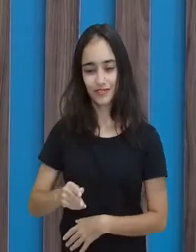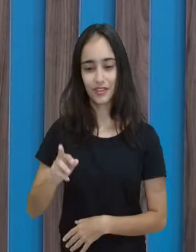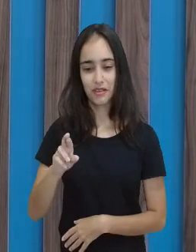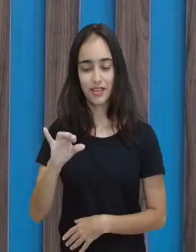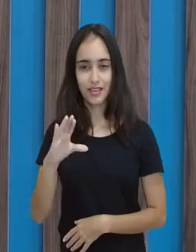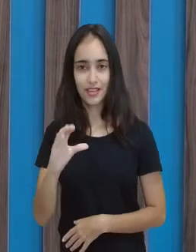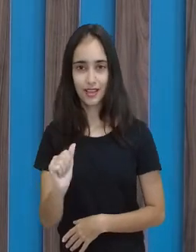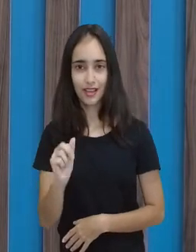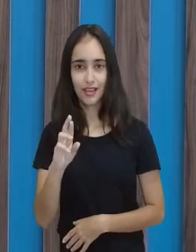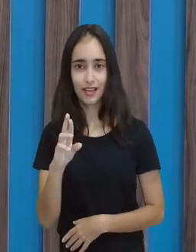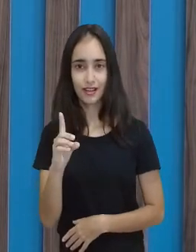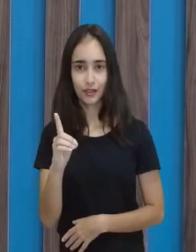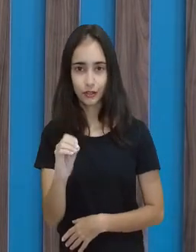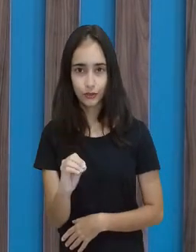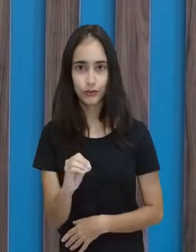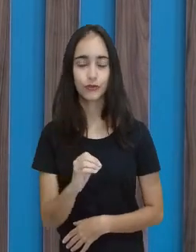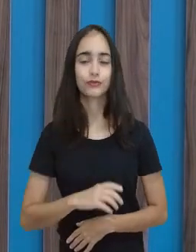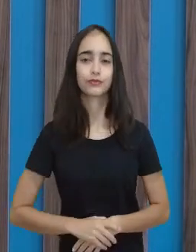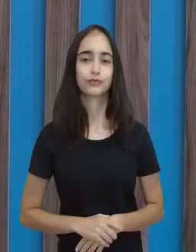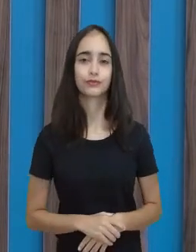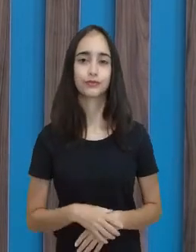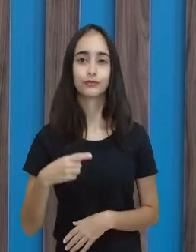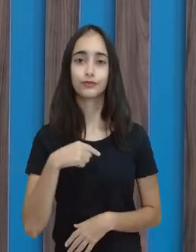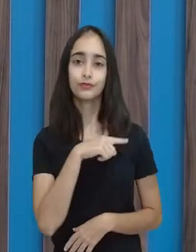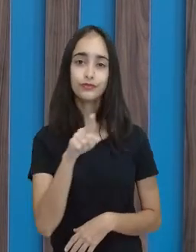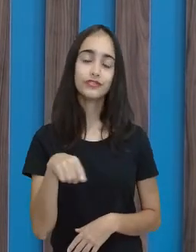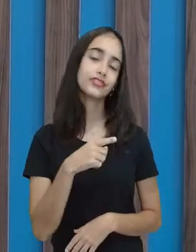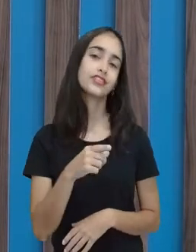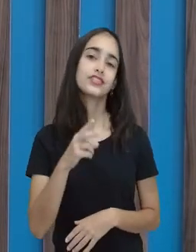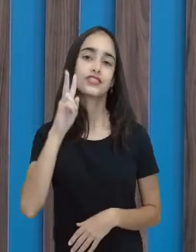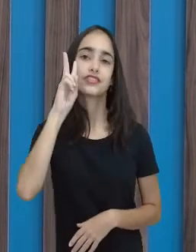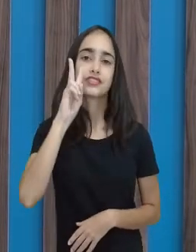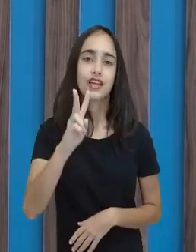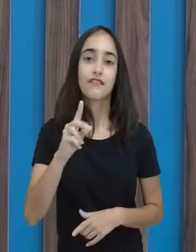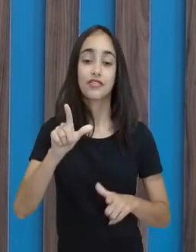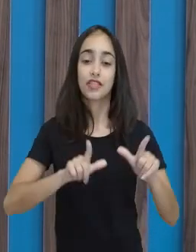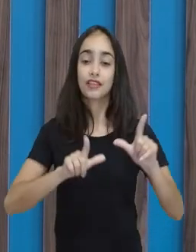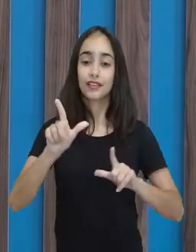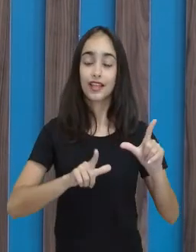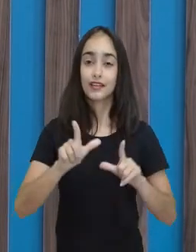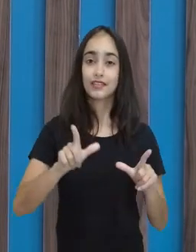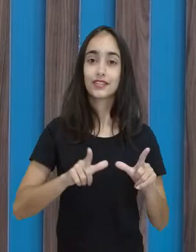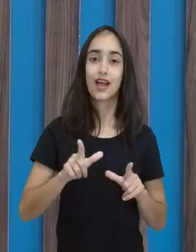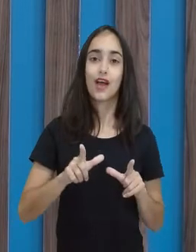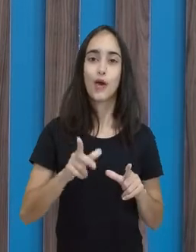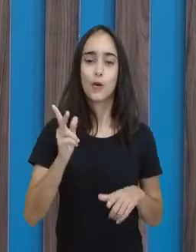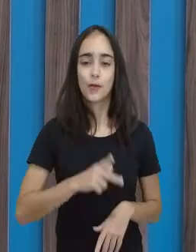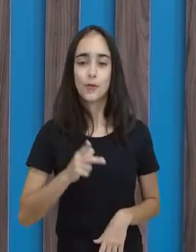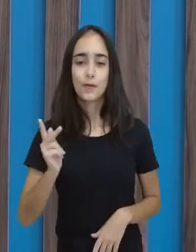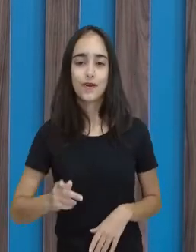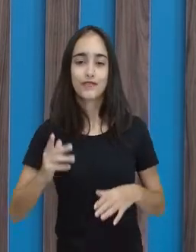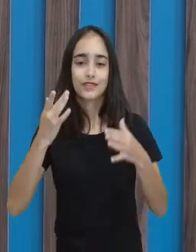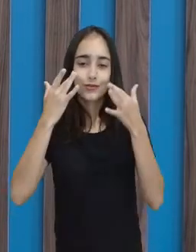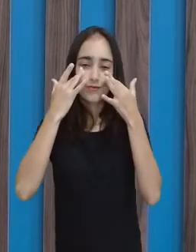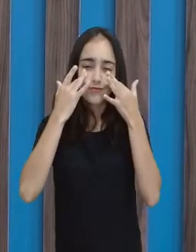ele tá compenetrado assistindo aí. Olha aí, vocês estão vendo na televisão ele bem compenetrado. Bem ligadinho aí no chat de vocês